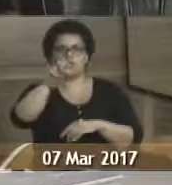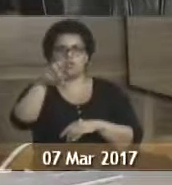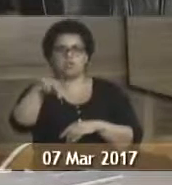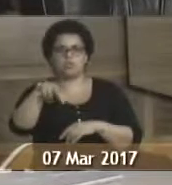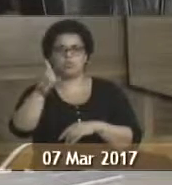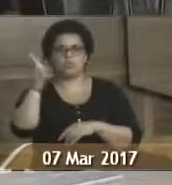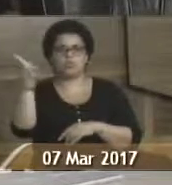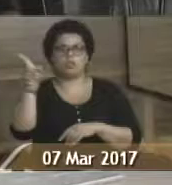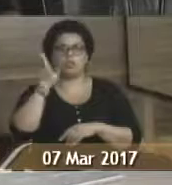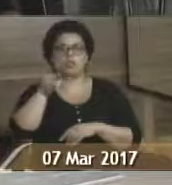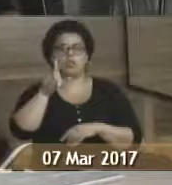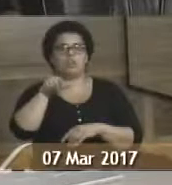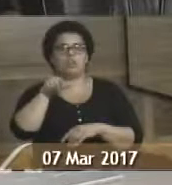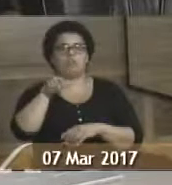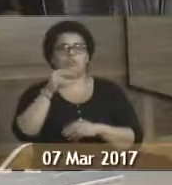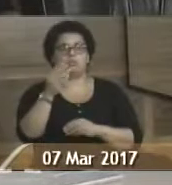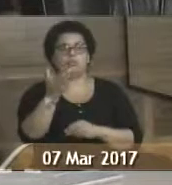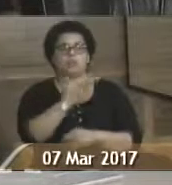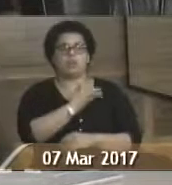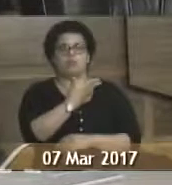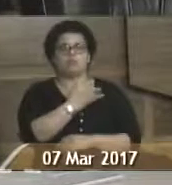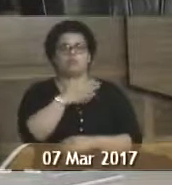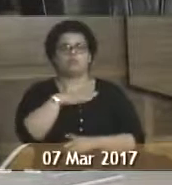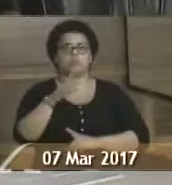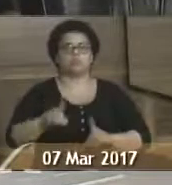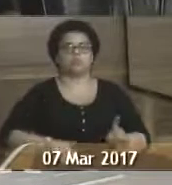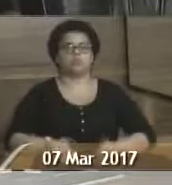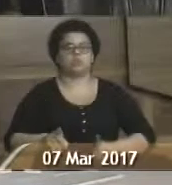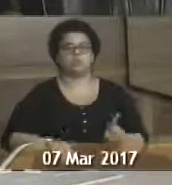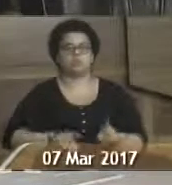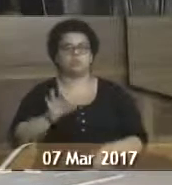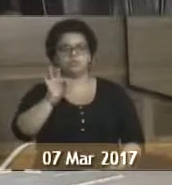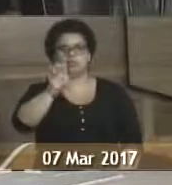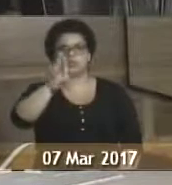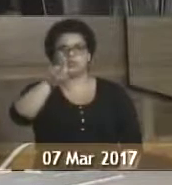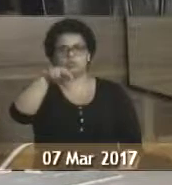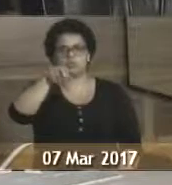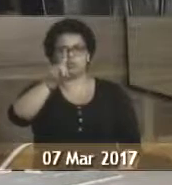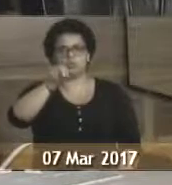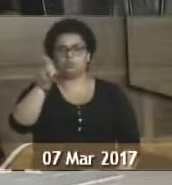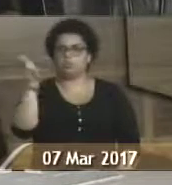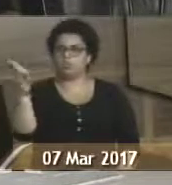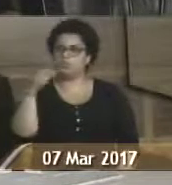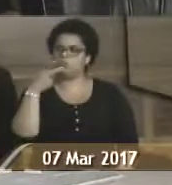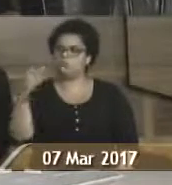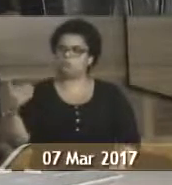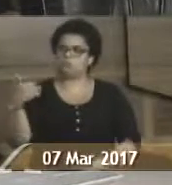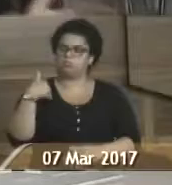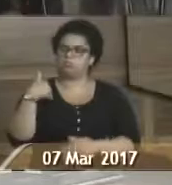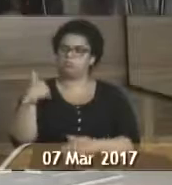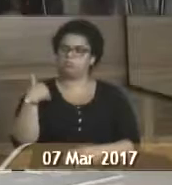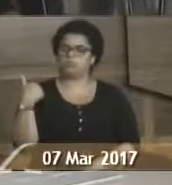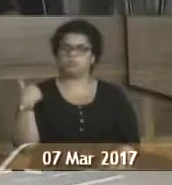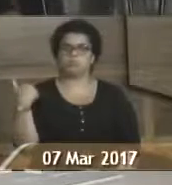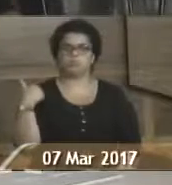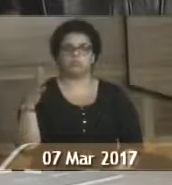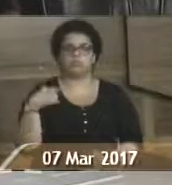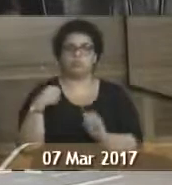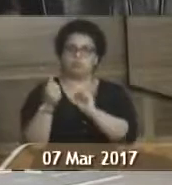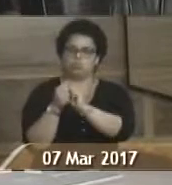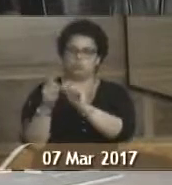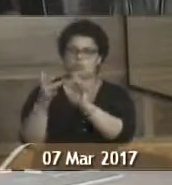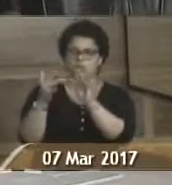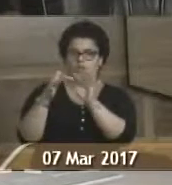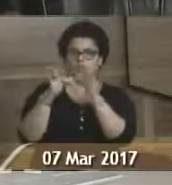que é muito amigo do meu primo, Fernando. E o Fernando veio até mim. Eu não estive com a família,